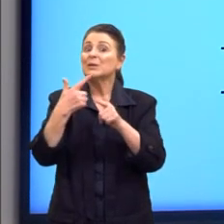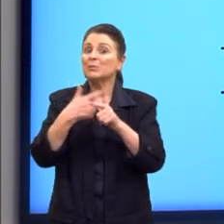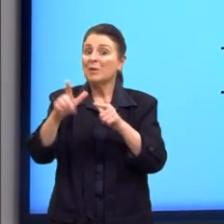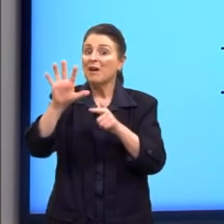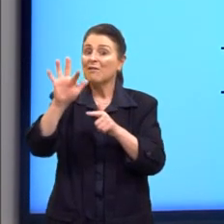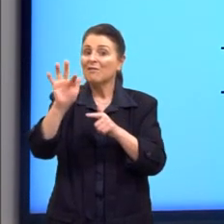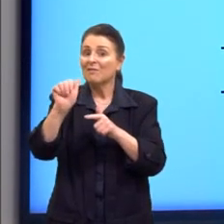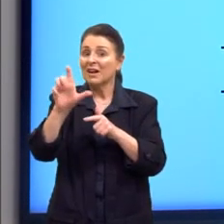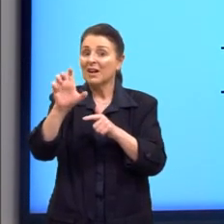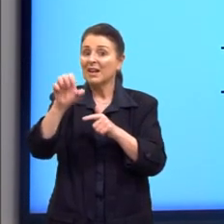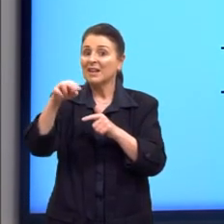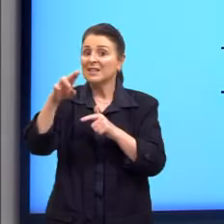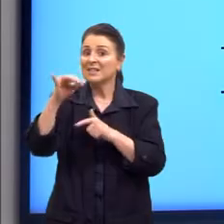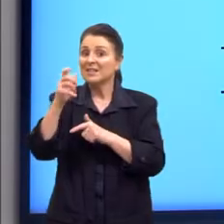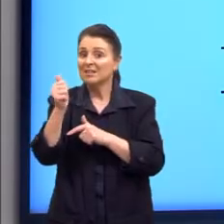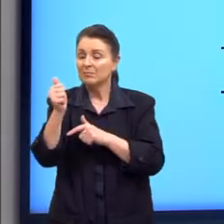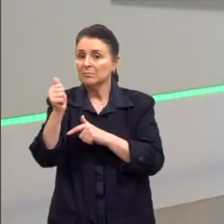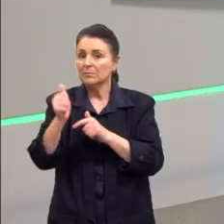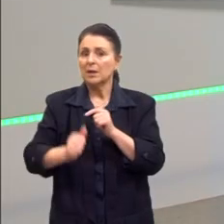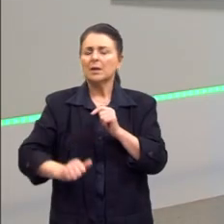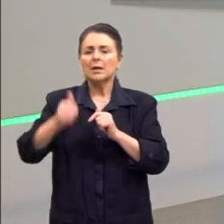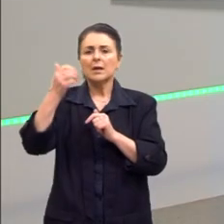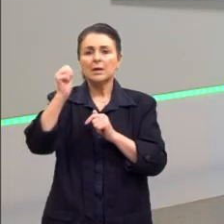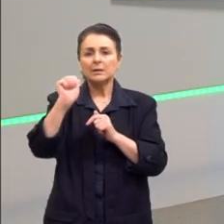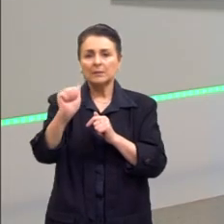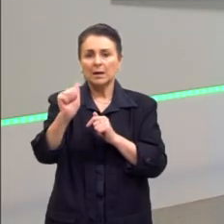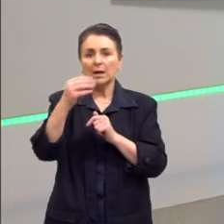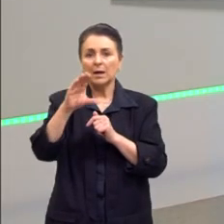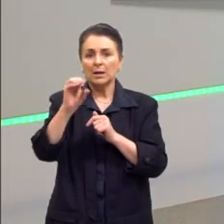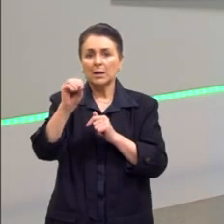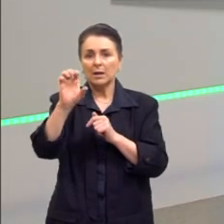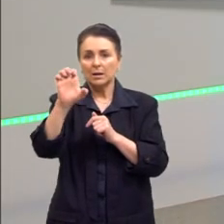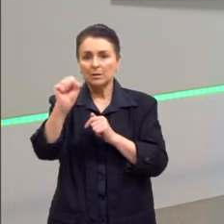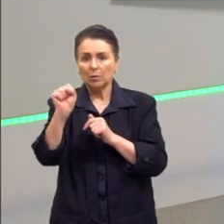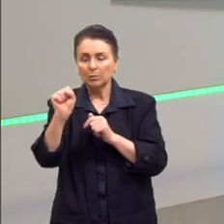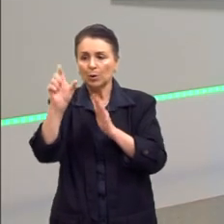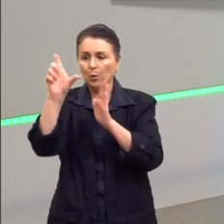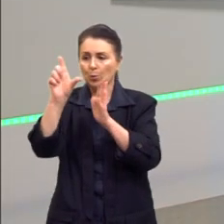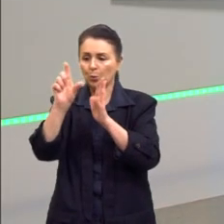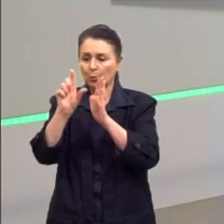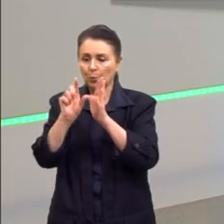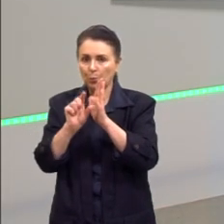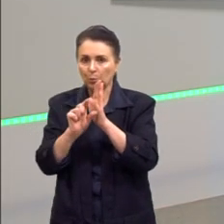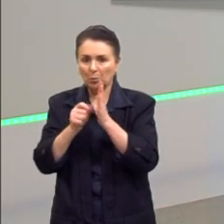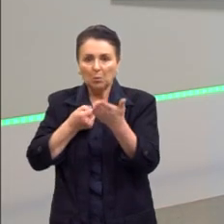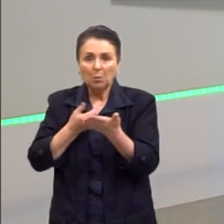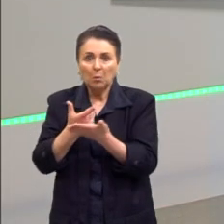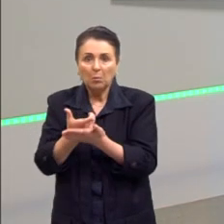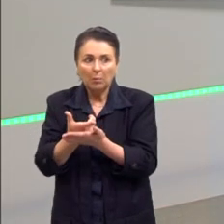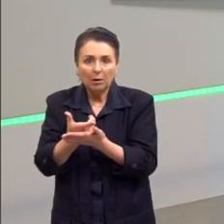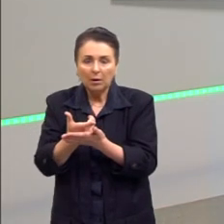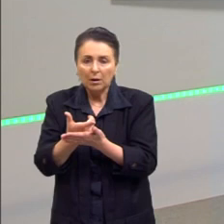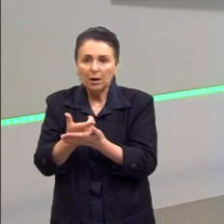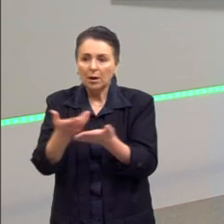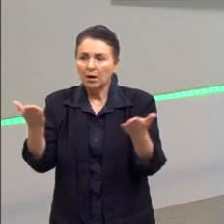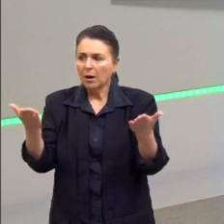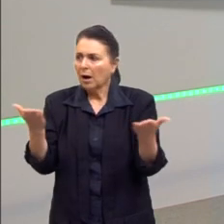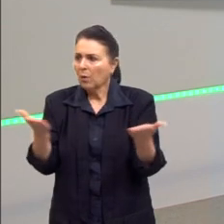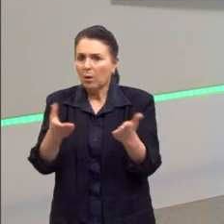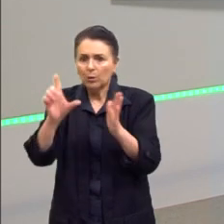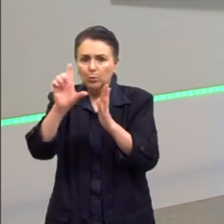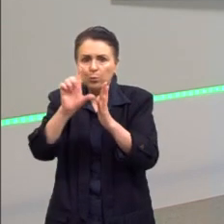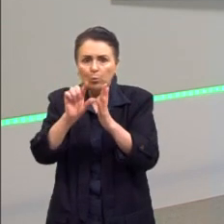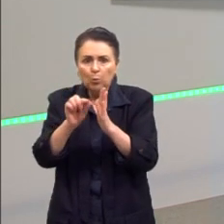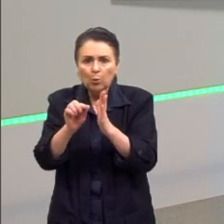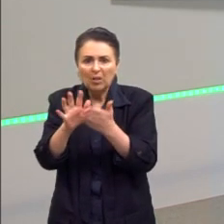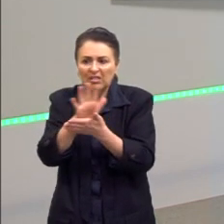ações despencou. Só baixava, só baixava. Eu comprei aquela ação, o preço dela está diminuindo. O que eu